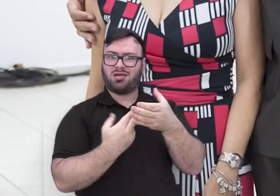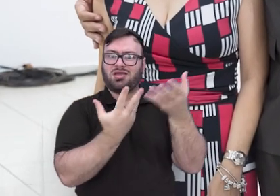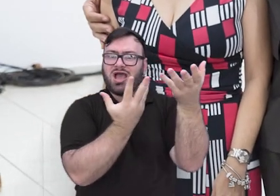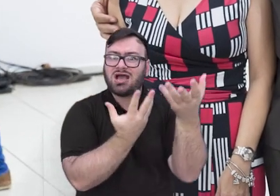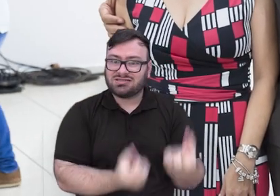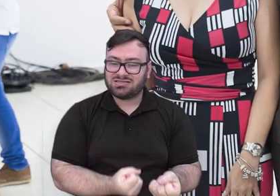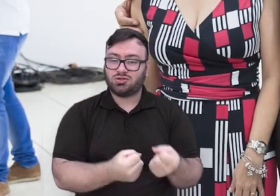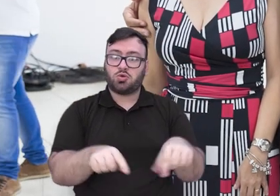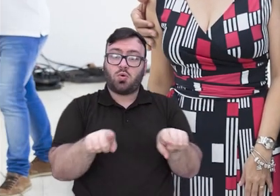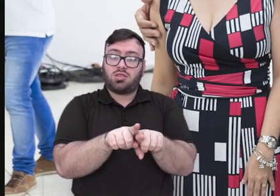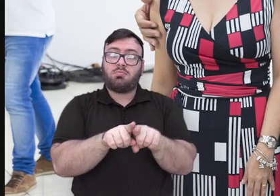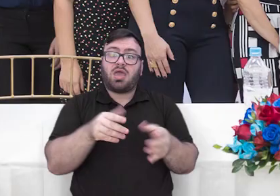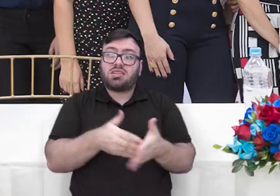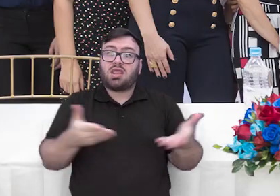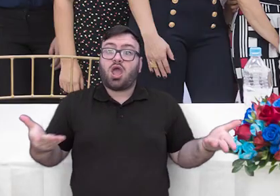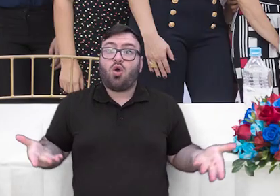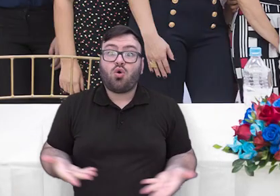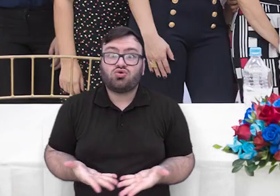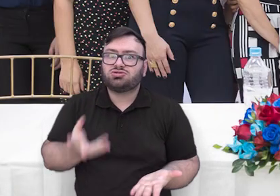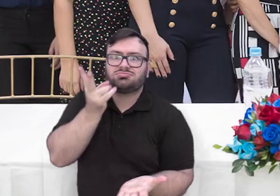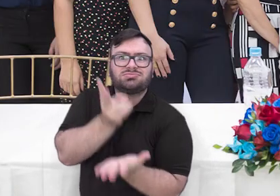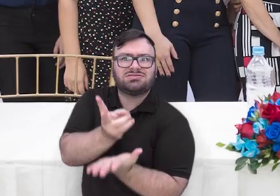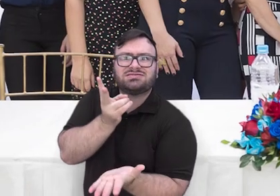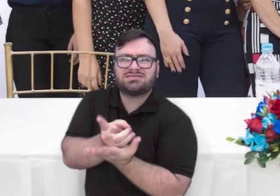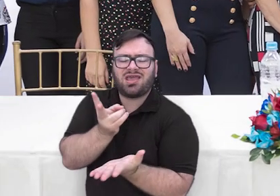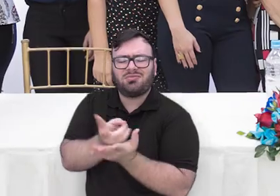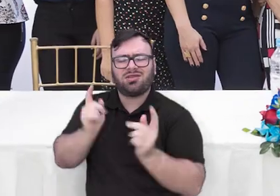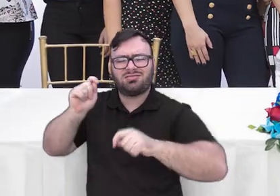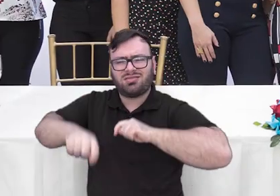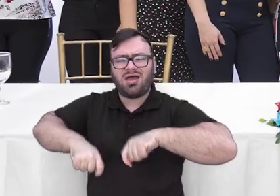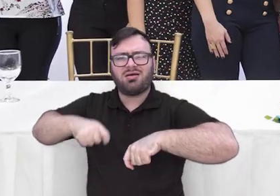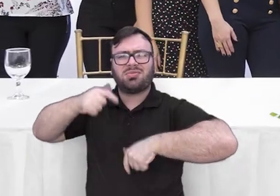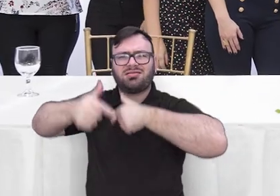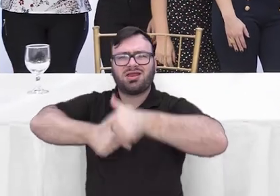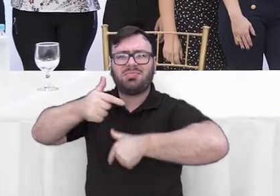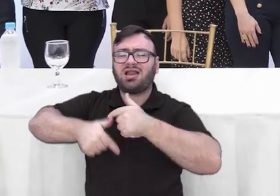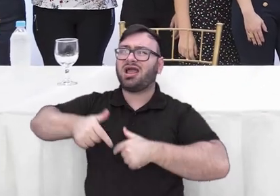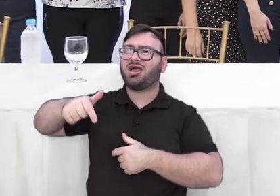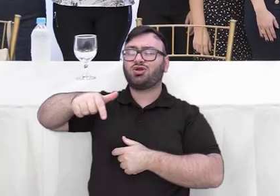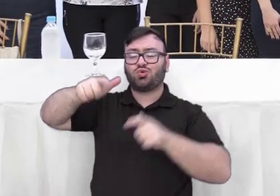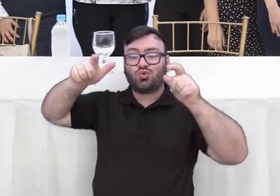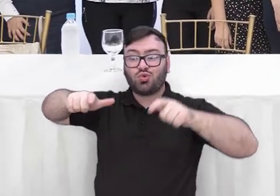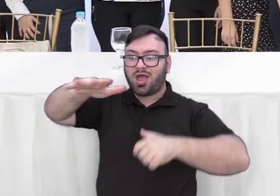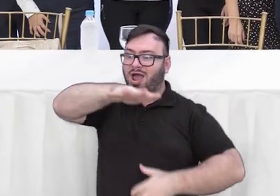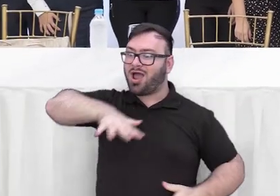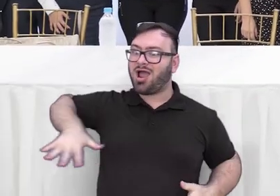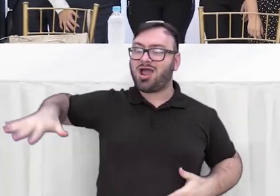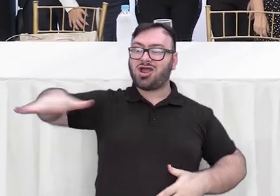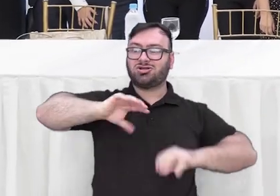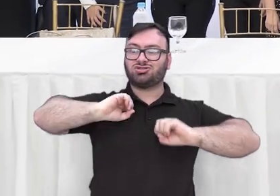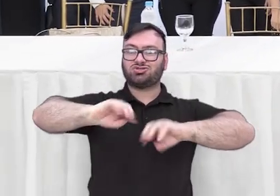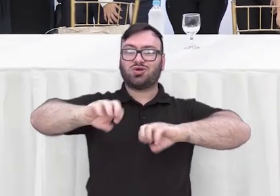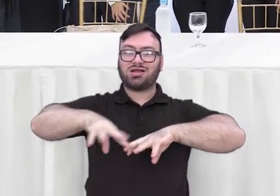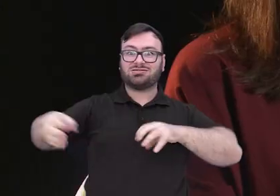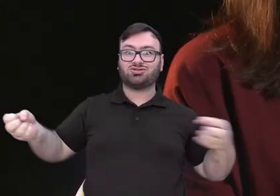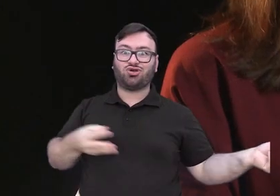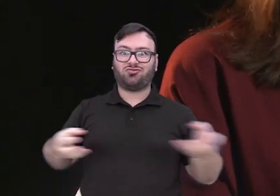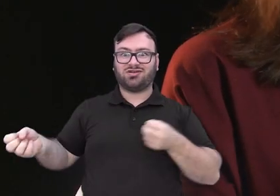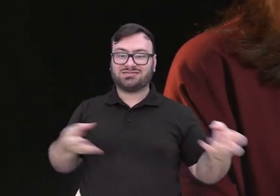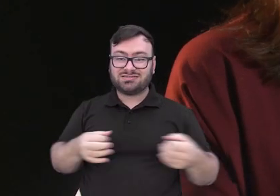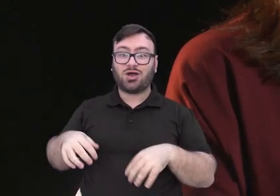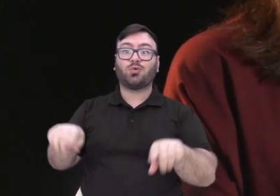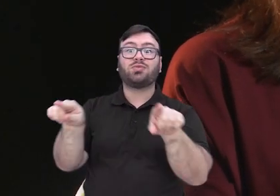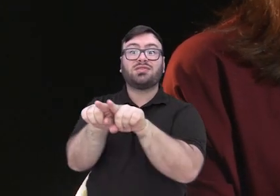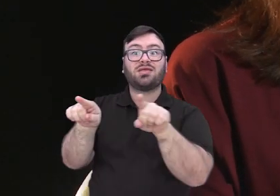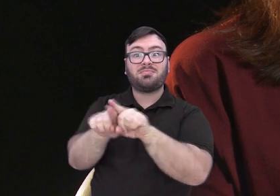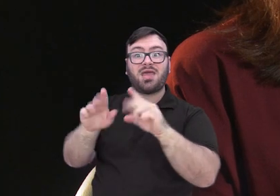e que nos permite fazer parte daquele grande ecossistema de educação e de inovação. A